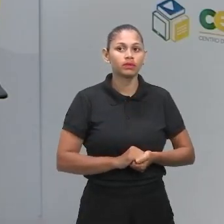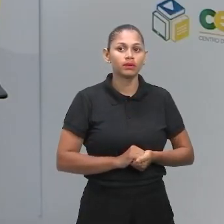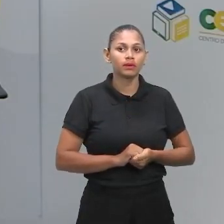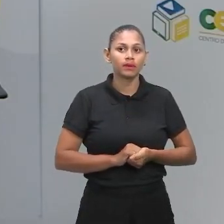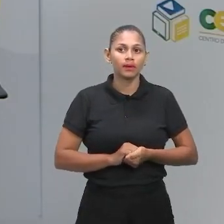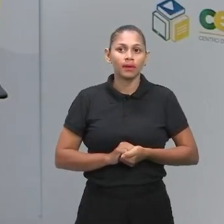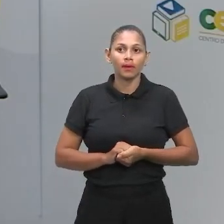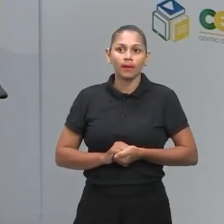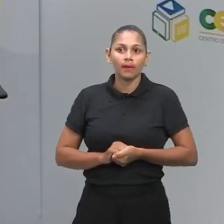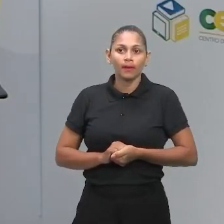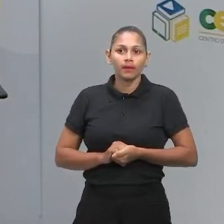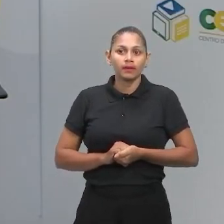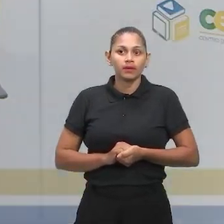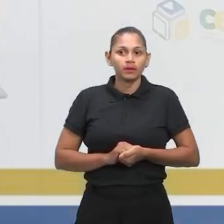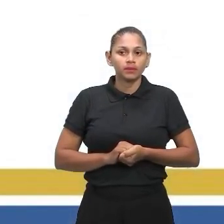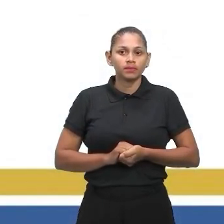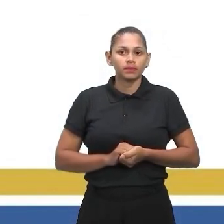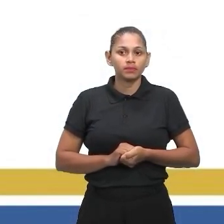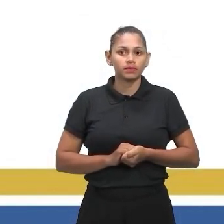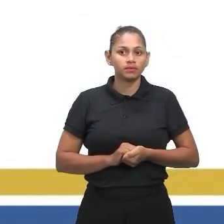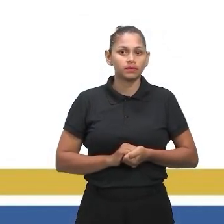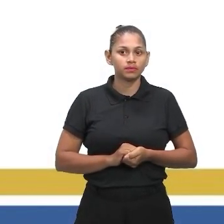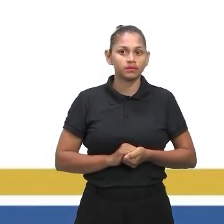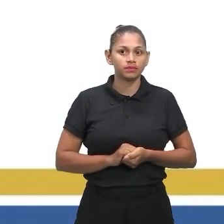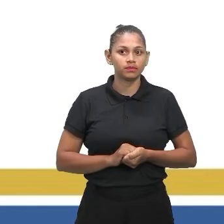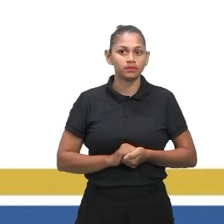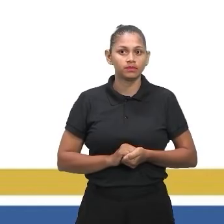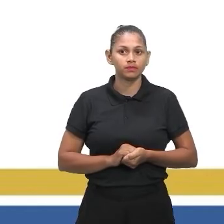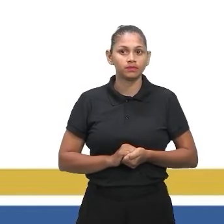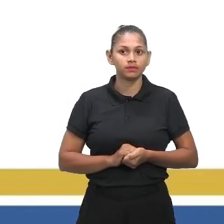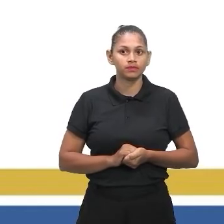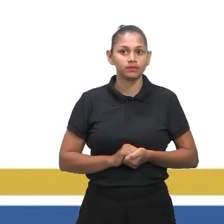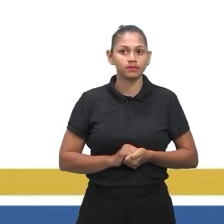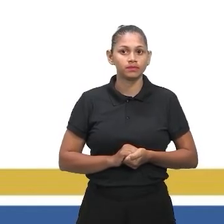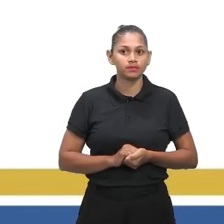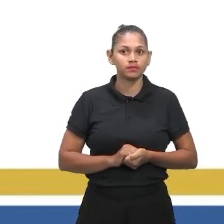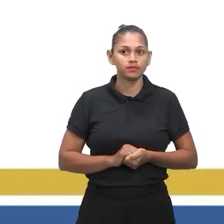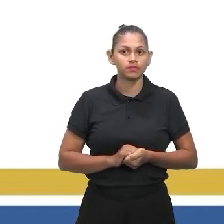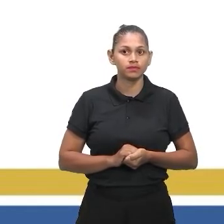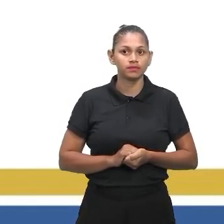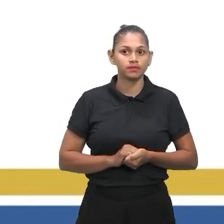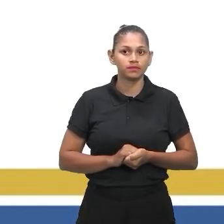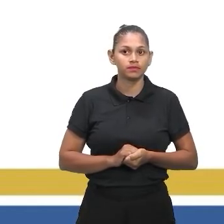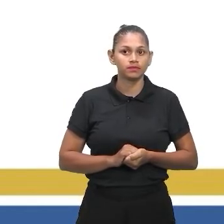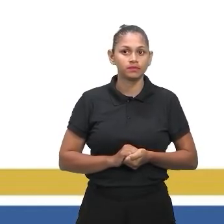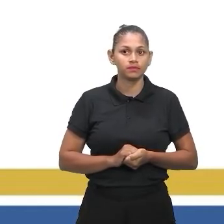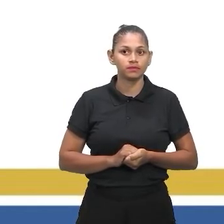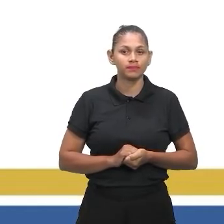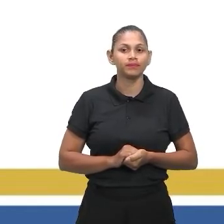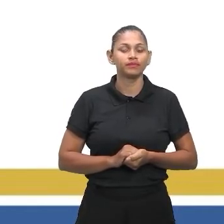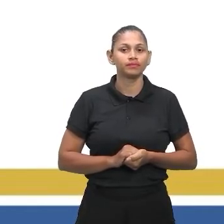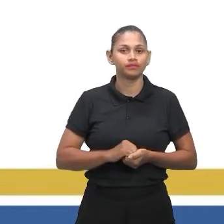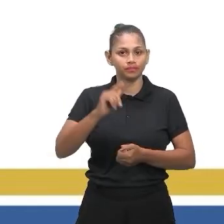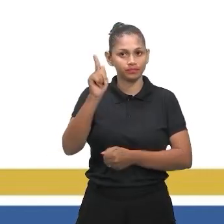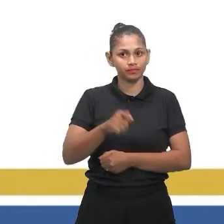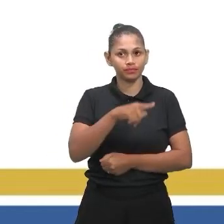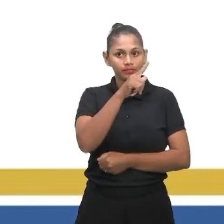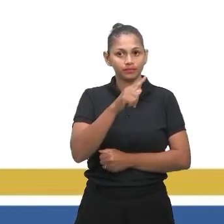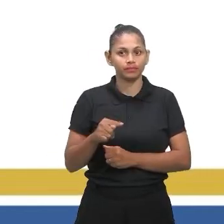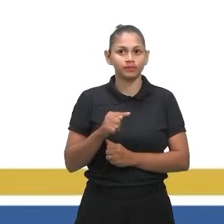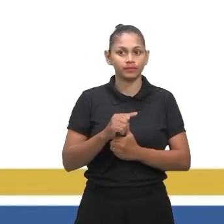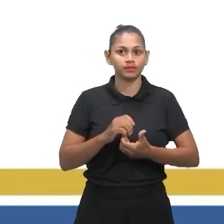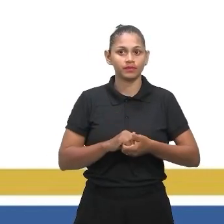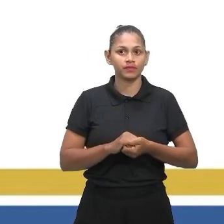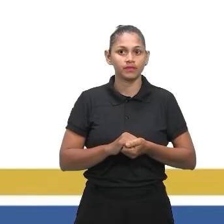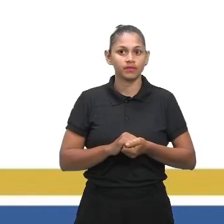prova e está tudo certo. Vamos lá. Resolvendo aqui comigo, Fá 2, 2. Cadê o 2, 2? Pronto. Fá 2, vou ter o quê? X vezes 1,